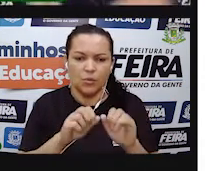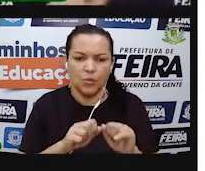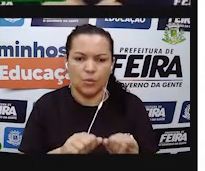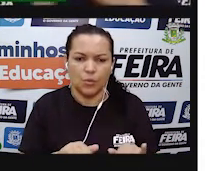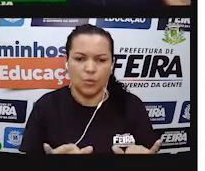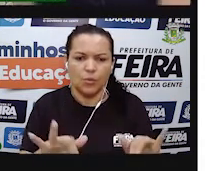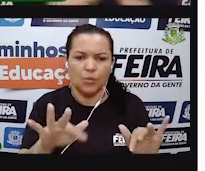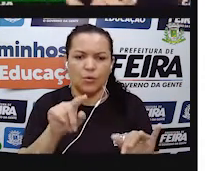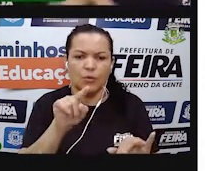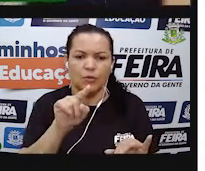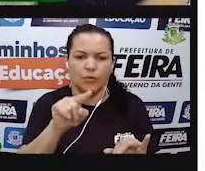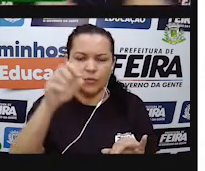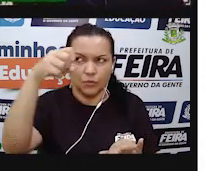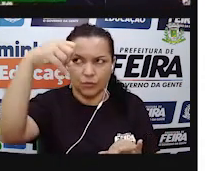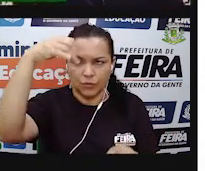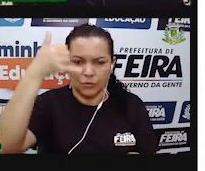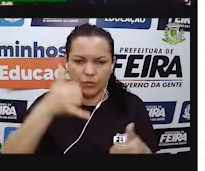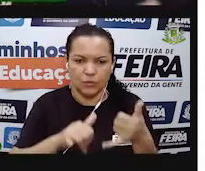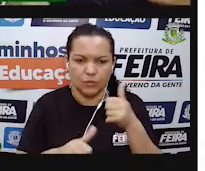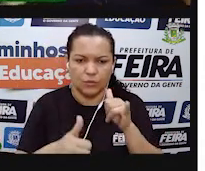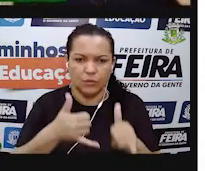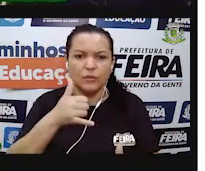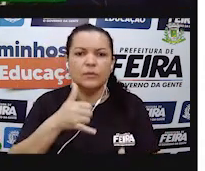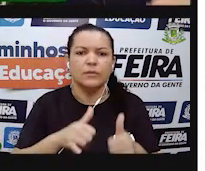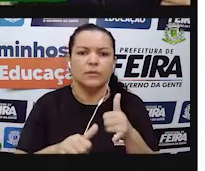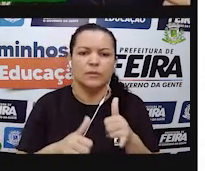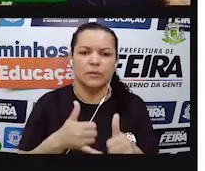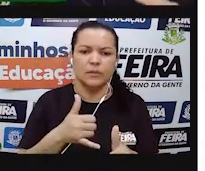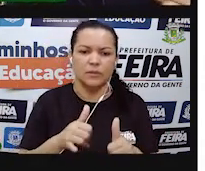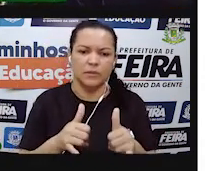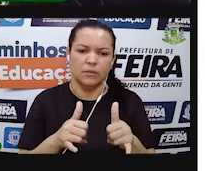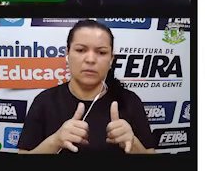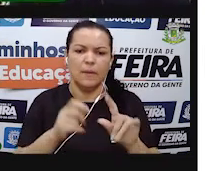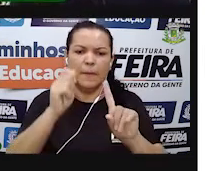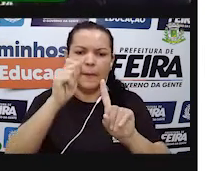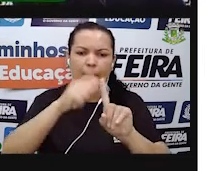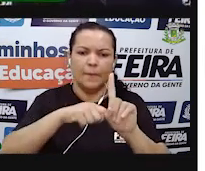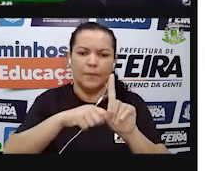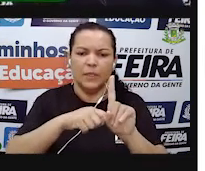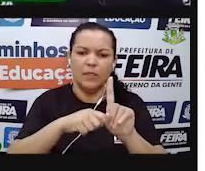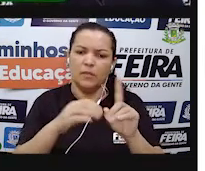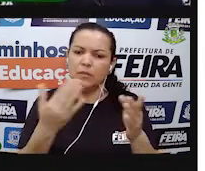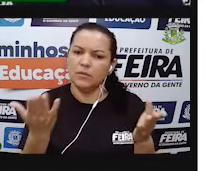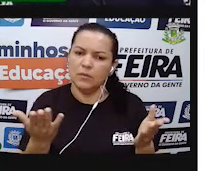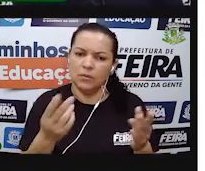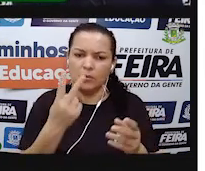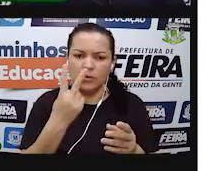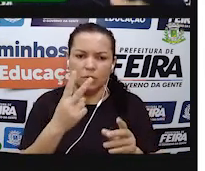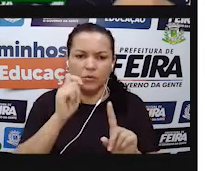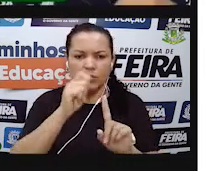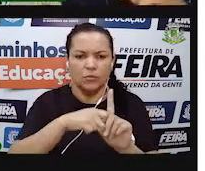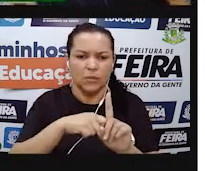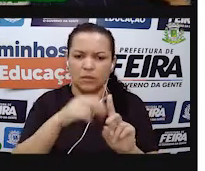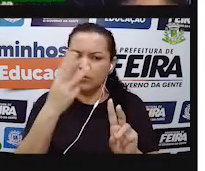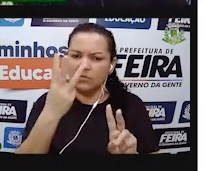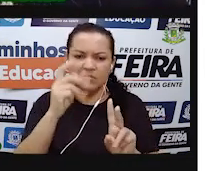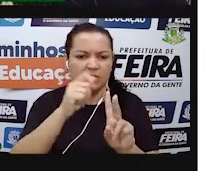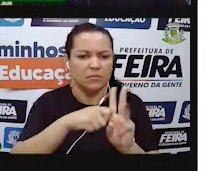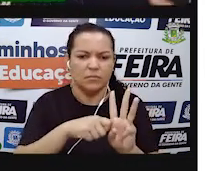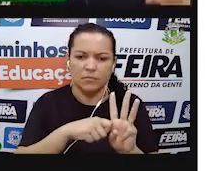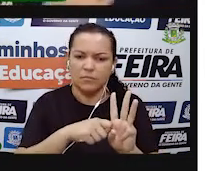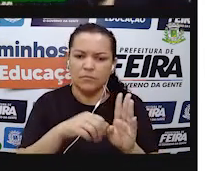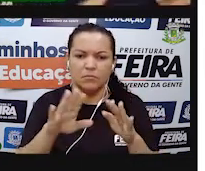é o valor a ser pago na conta. É o quanto de energia elétrica foi consumida em um